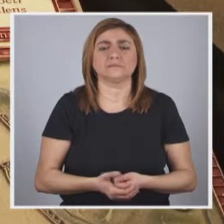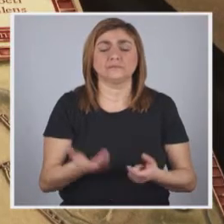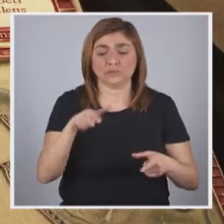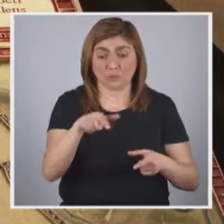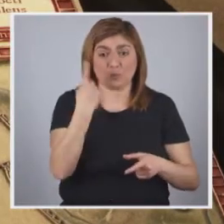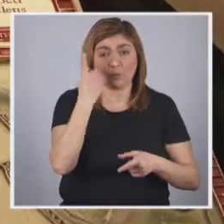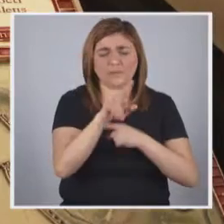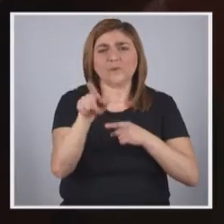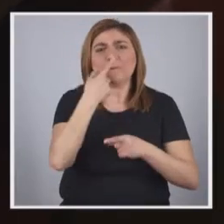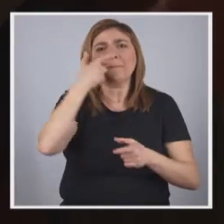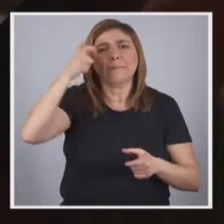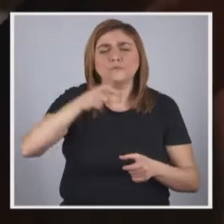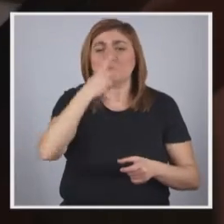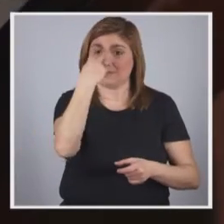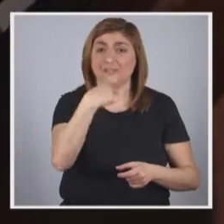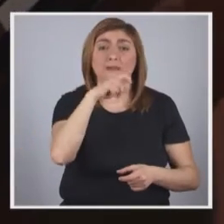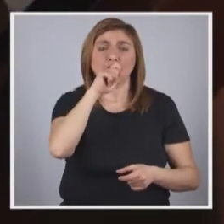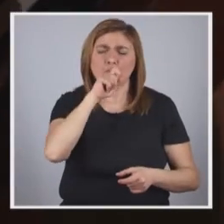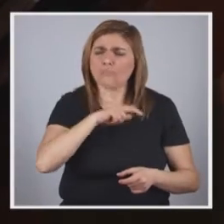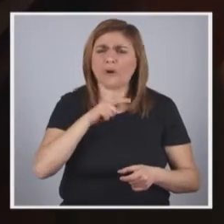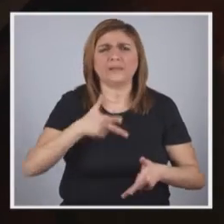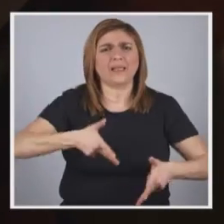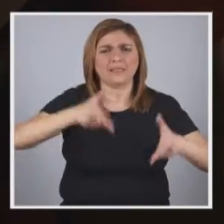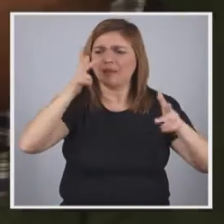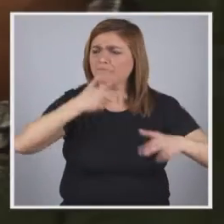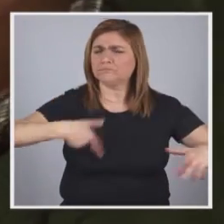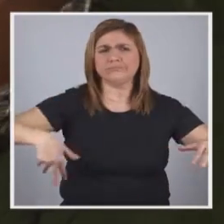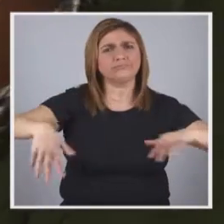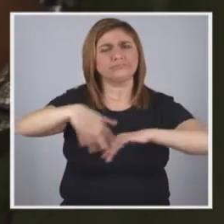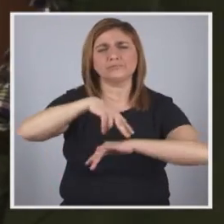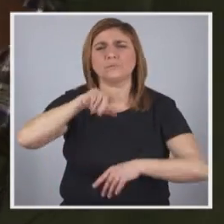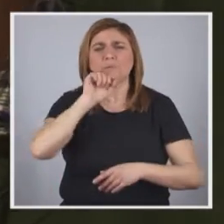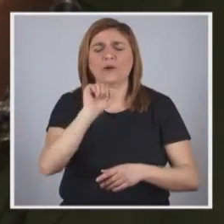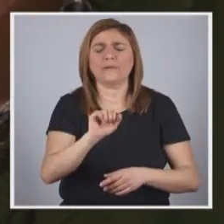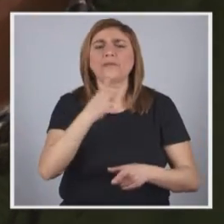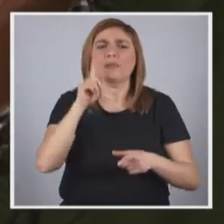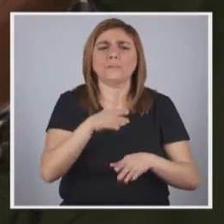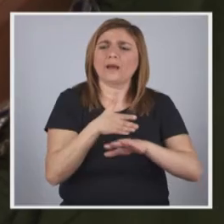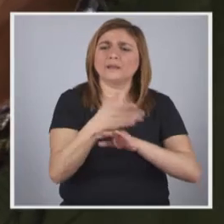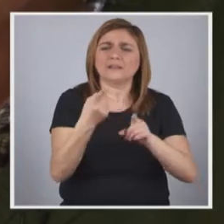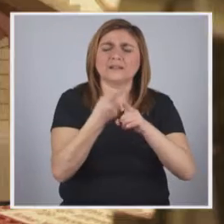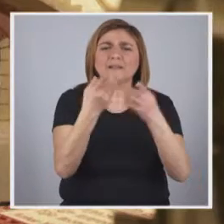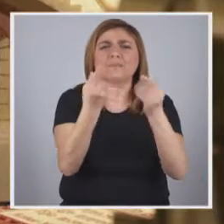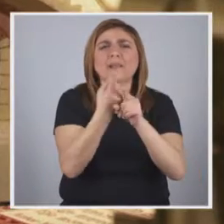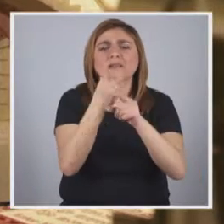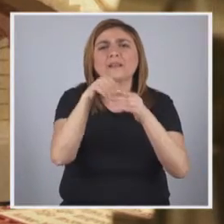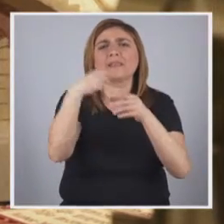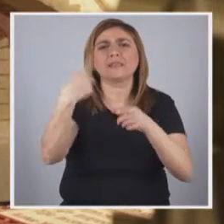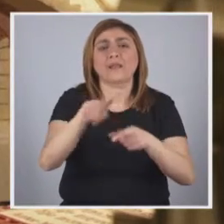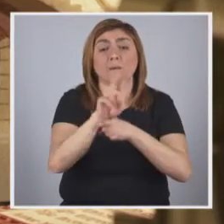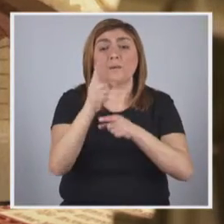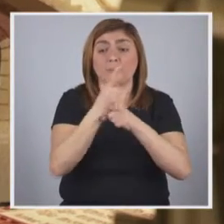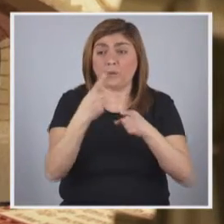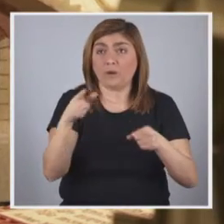É um museu onde uma pessoa cega pode circular livremente pelas instalações e também ter acesso aos conteúdos do museu,